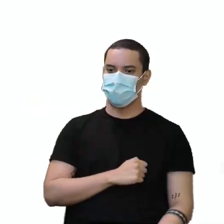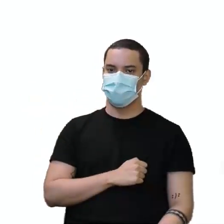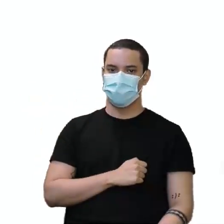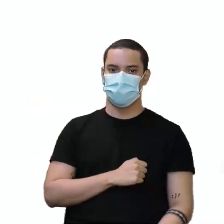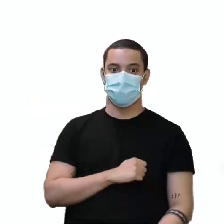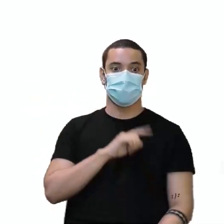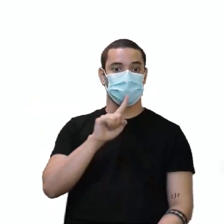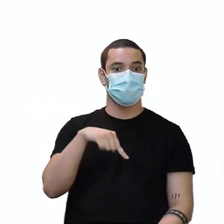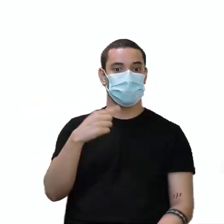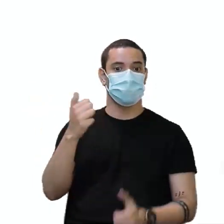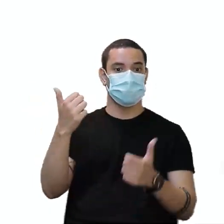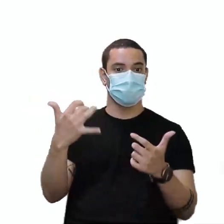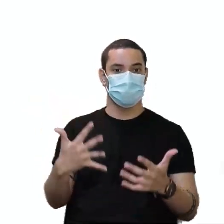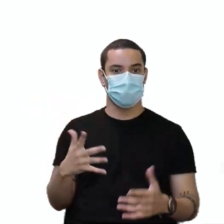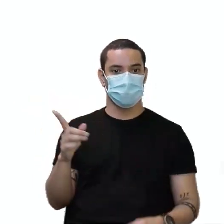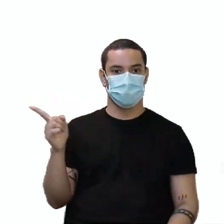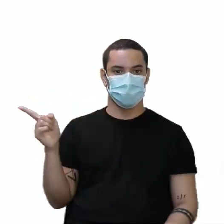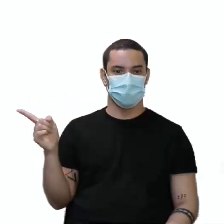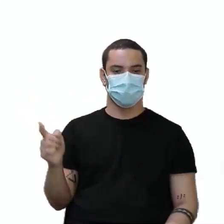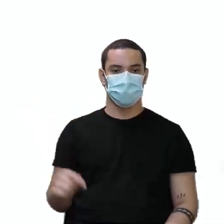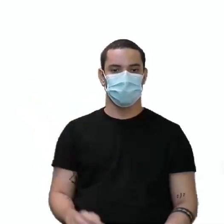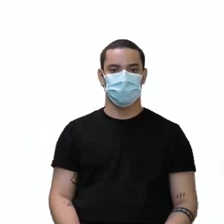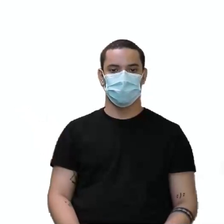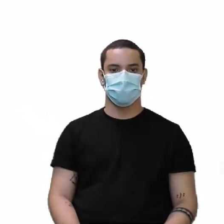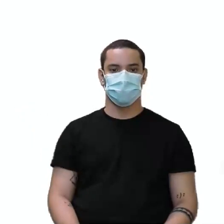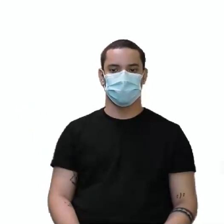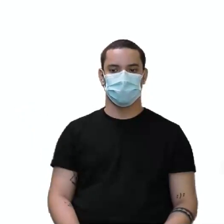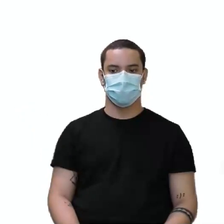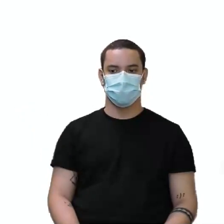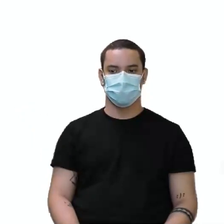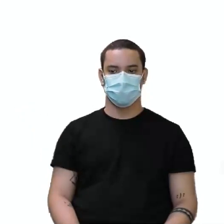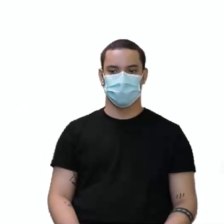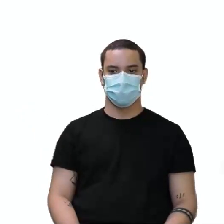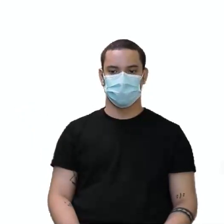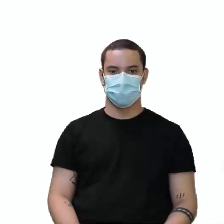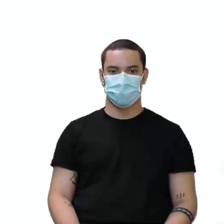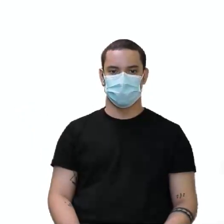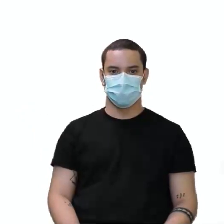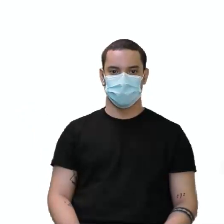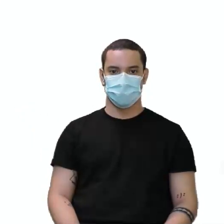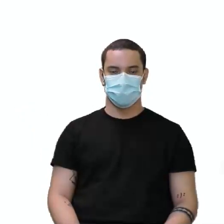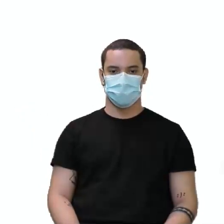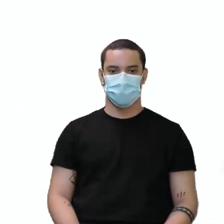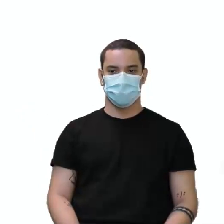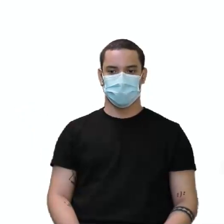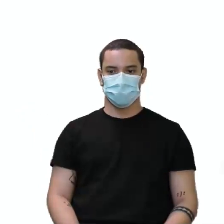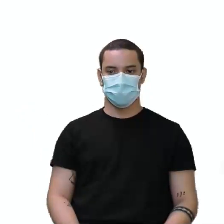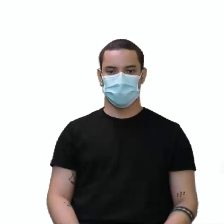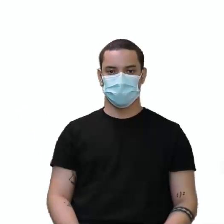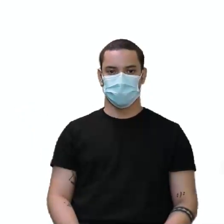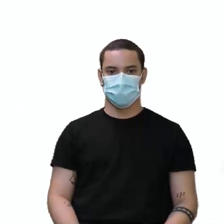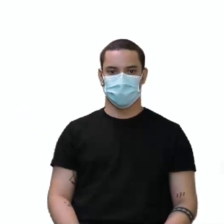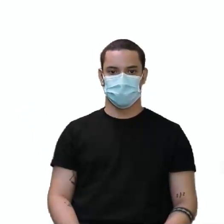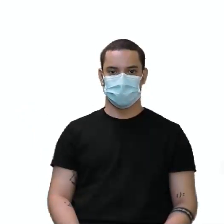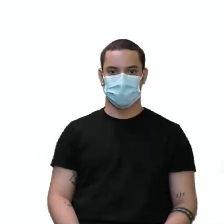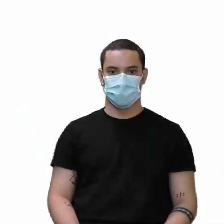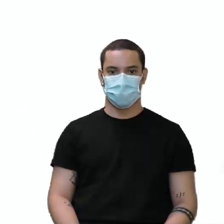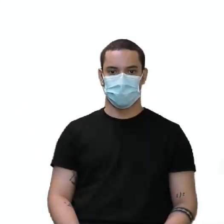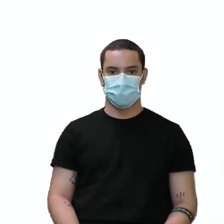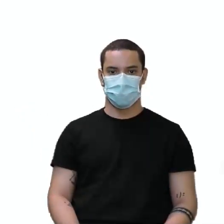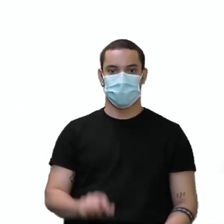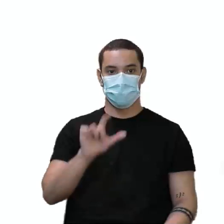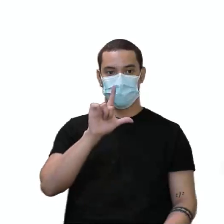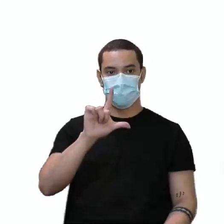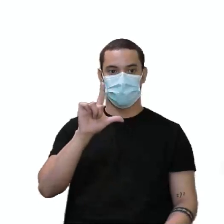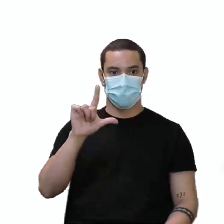Aí logo em seguida ela diz, when I give an order, I will, ou I will, porque esse L e